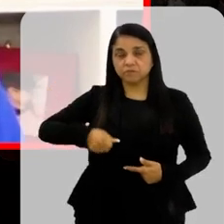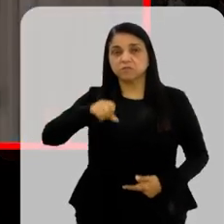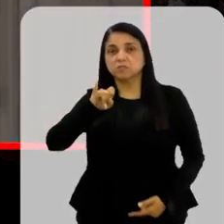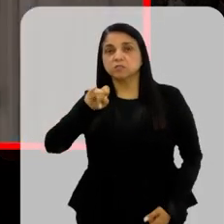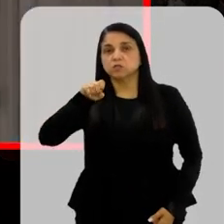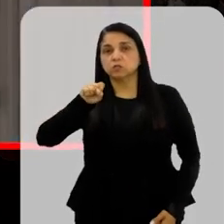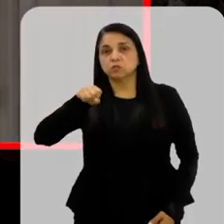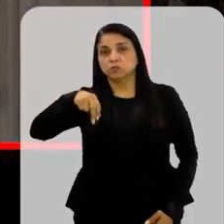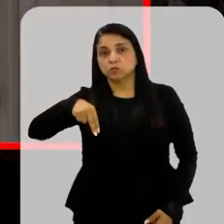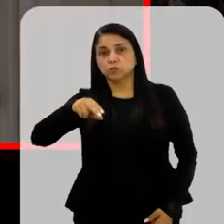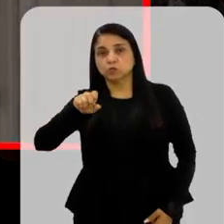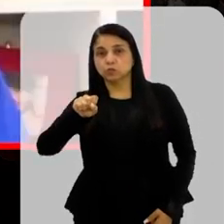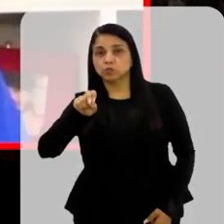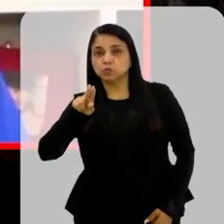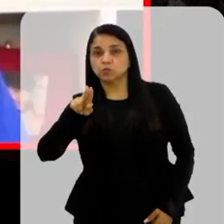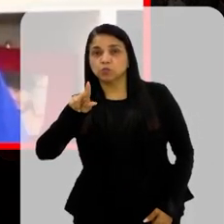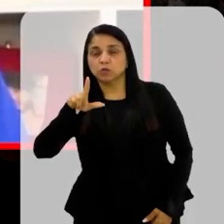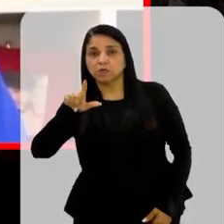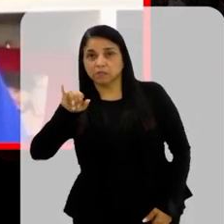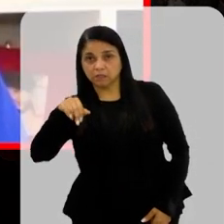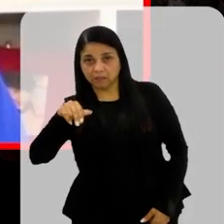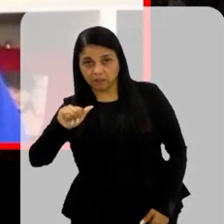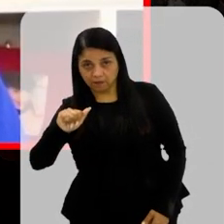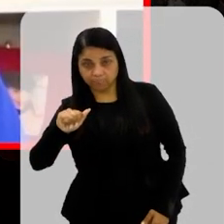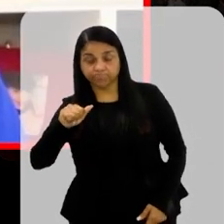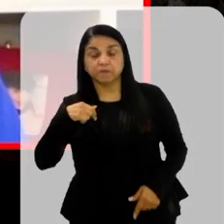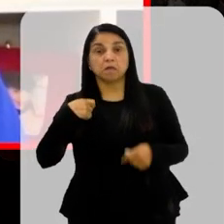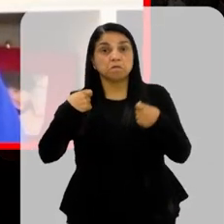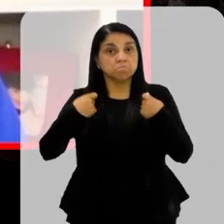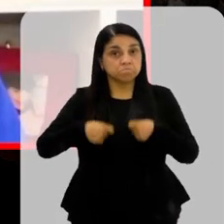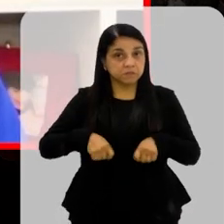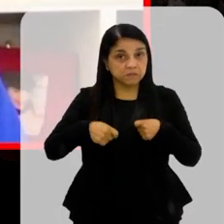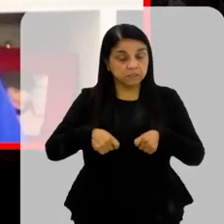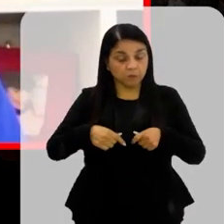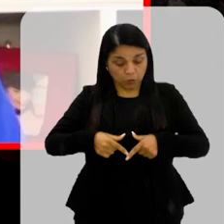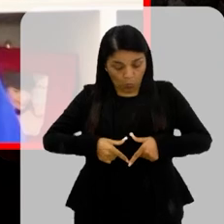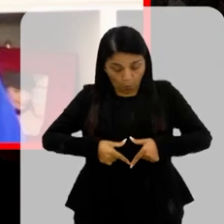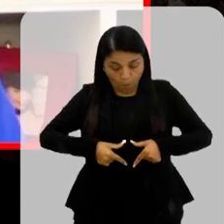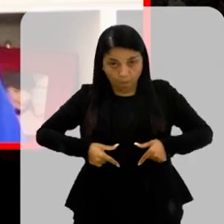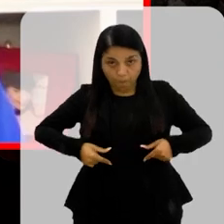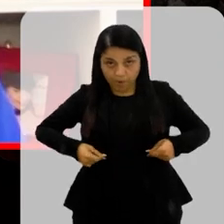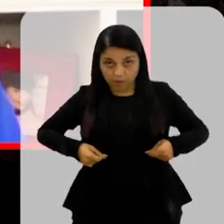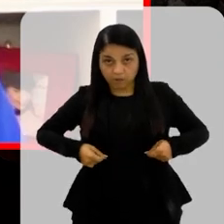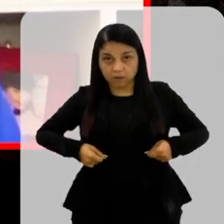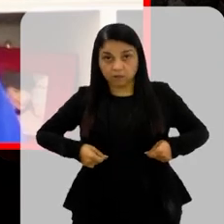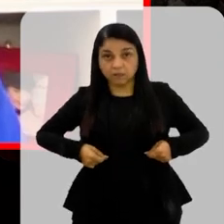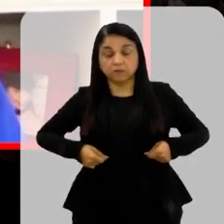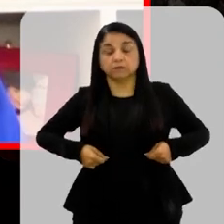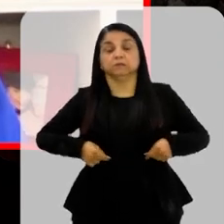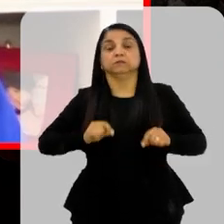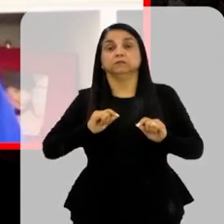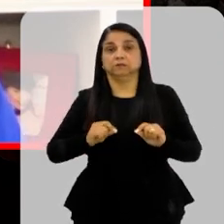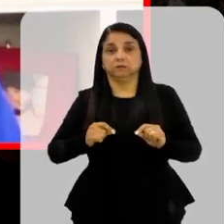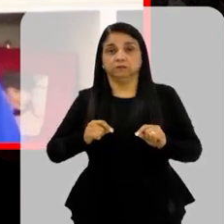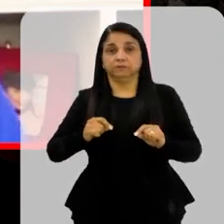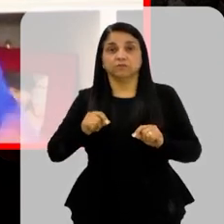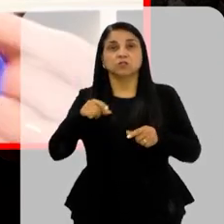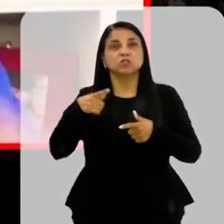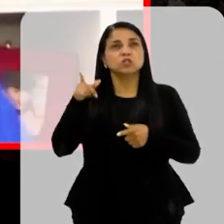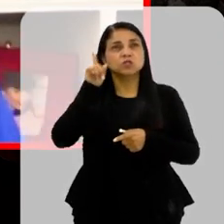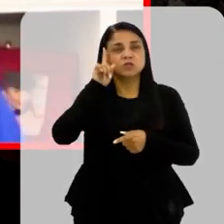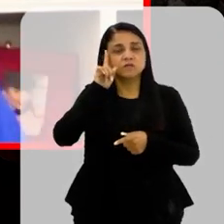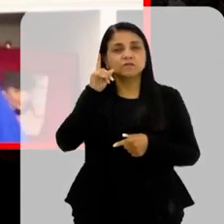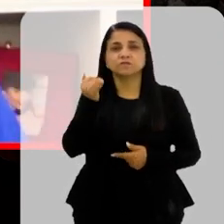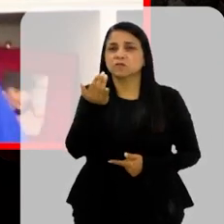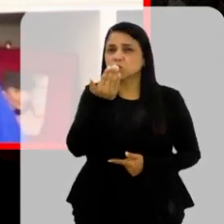continuarem vivas E se elas não fizerem isso, muito bem, imitando o que o pâncreas faria Ou seja, toda vez que ela comer, ela